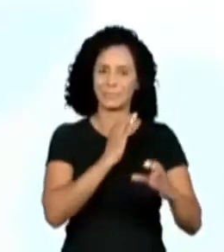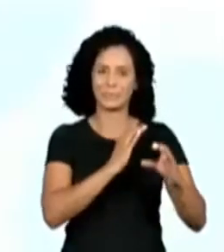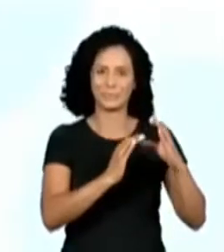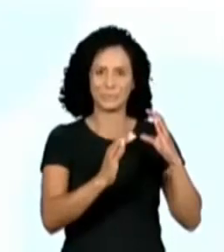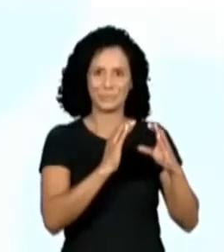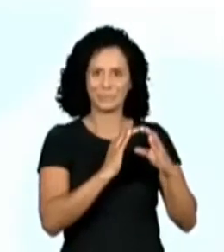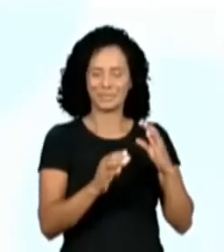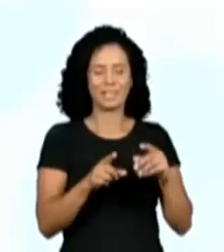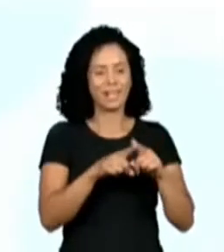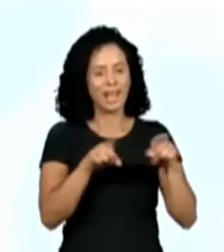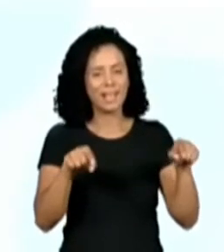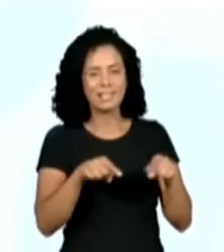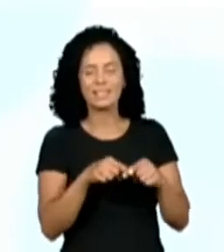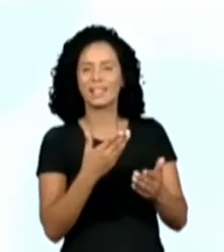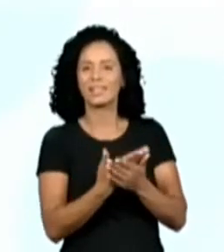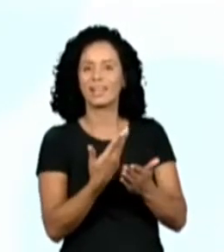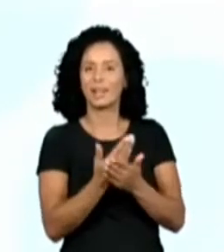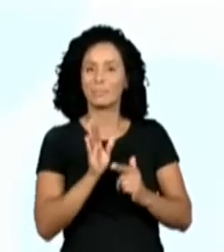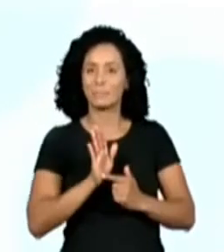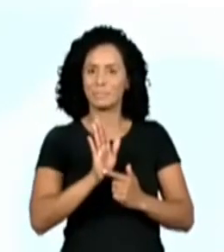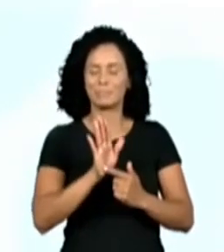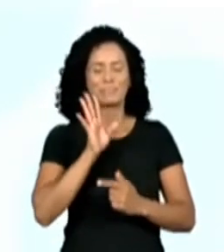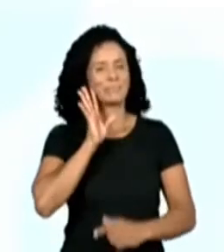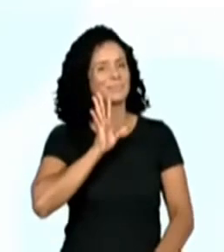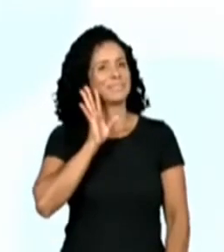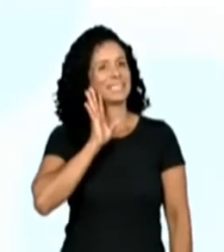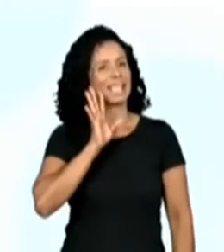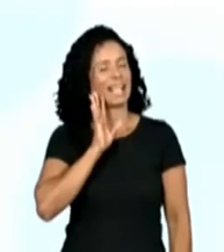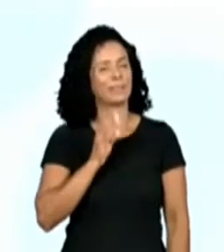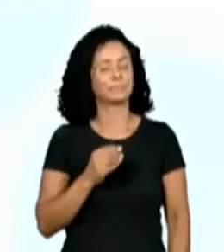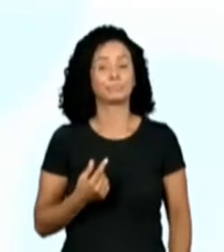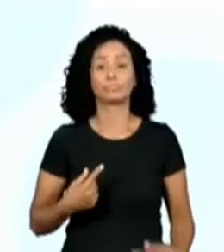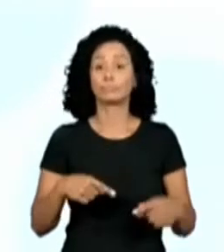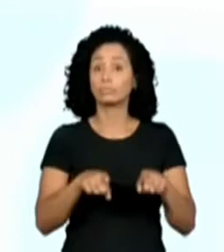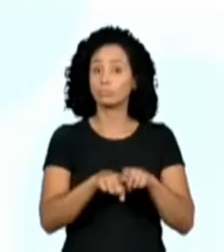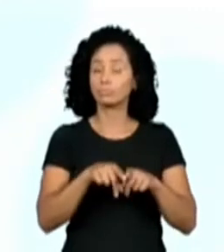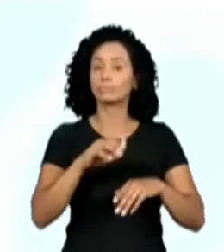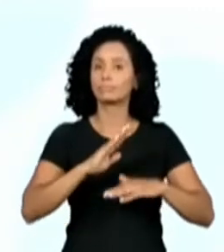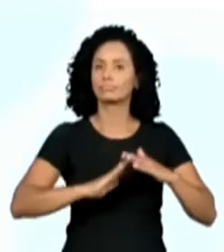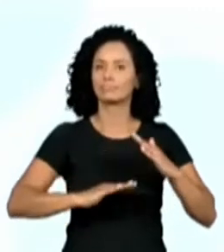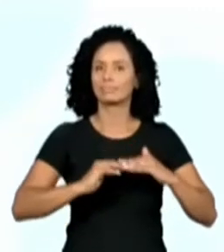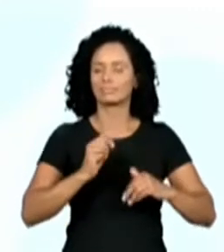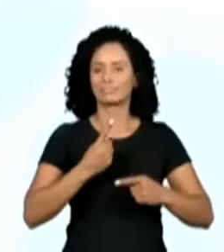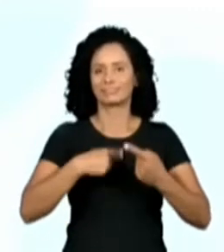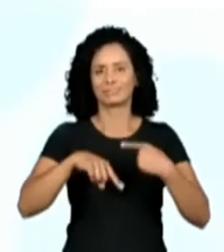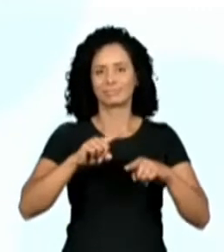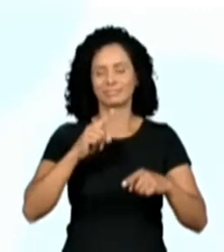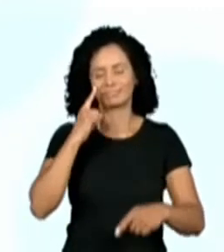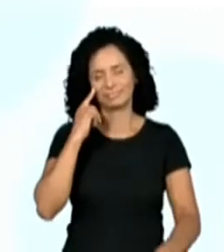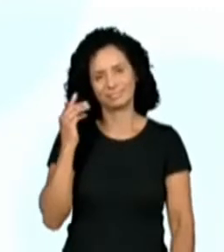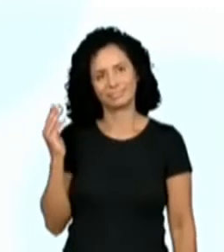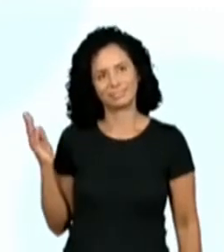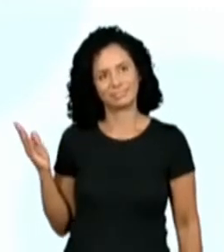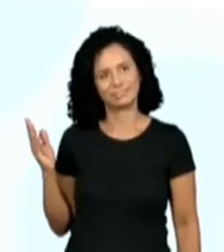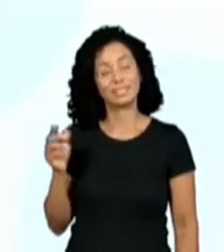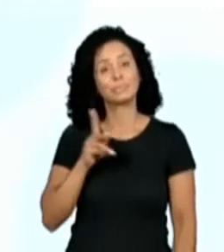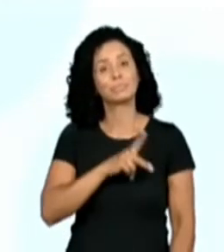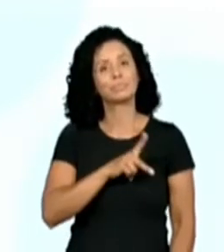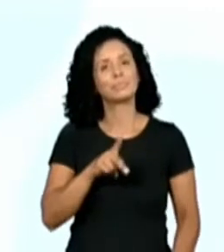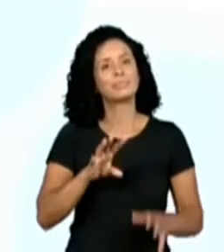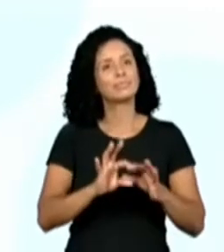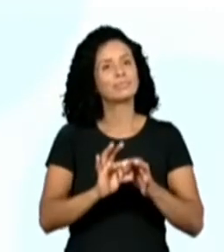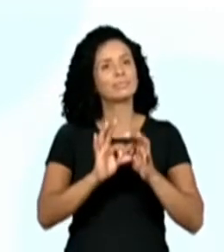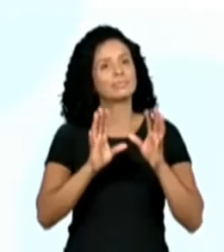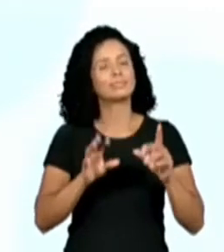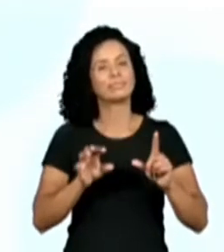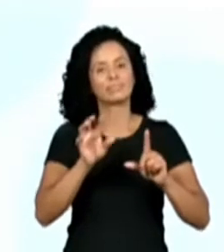fazendo na sala de aula, que é muito legal. Professores, habilidades na tela para vocês. Aquele tempinho de você dar esse print para poder usar depois para